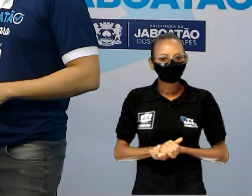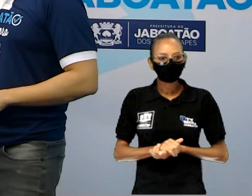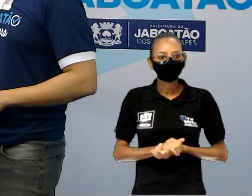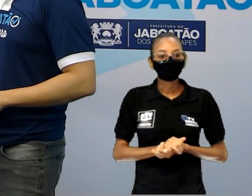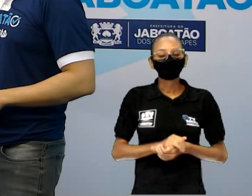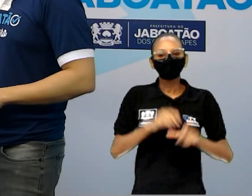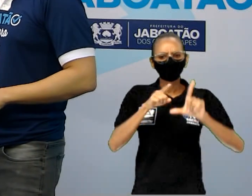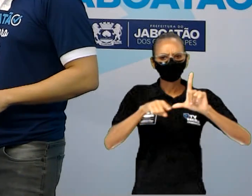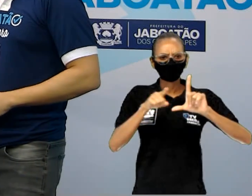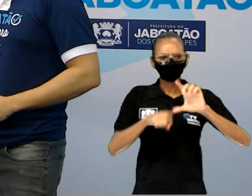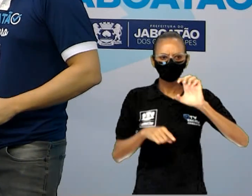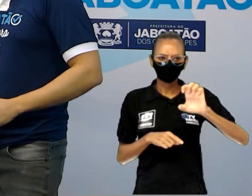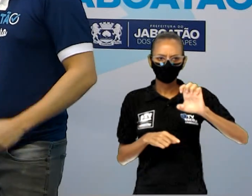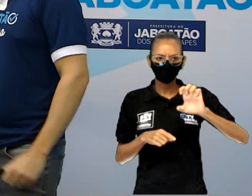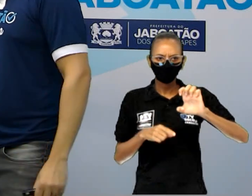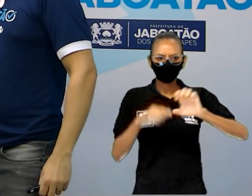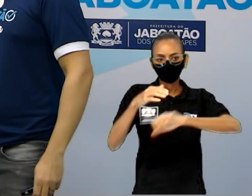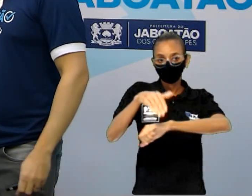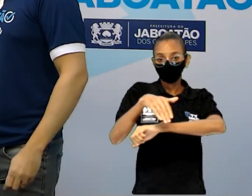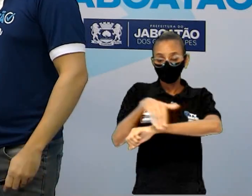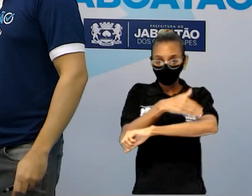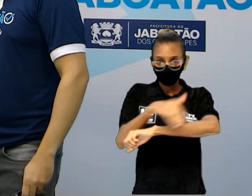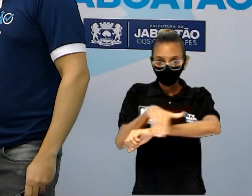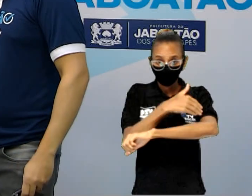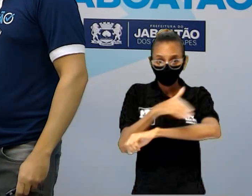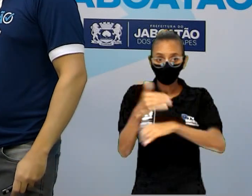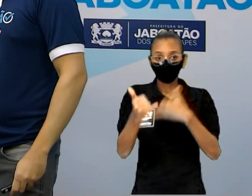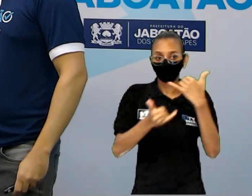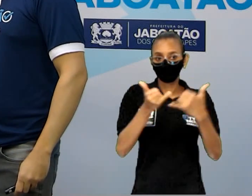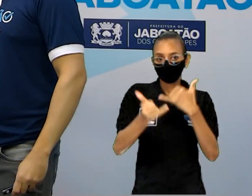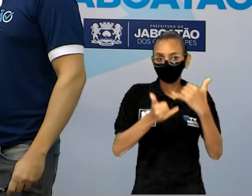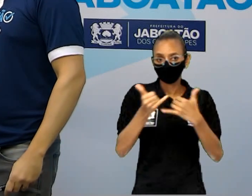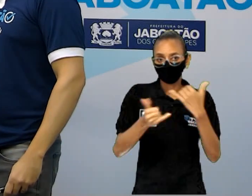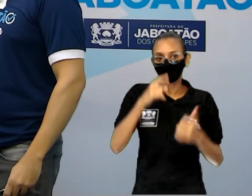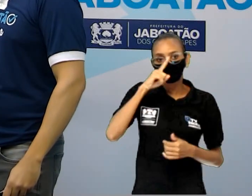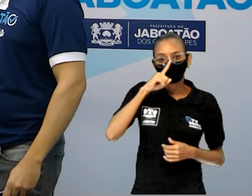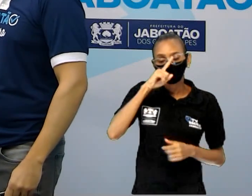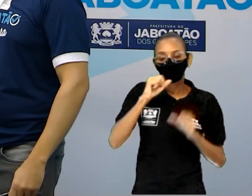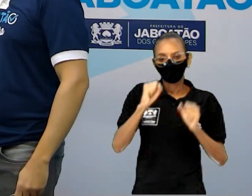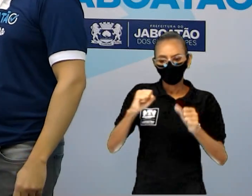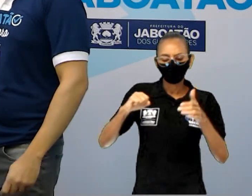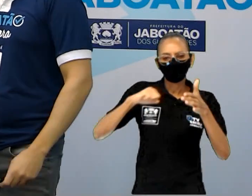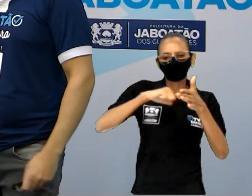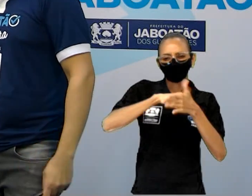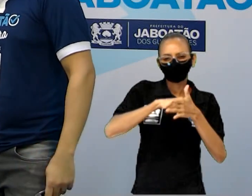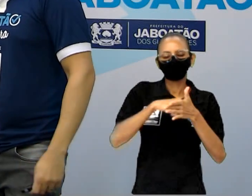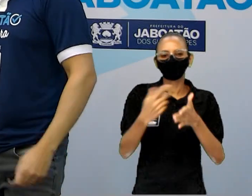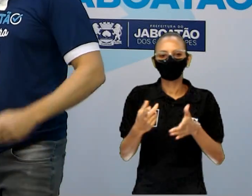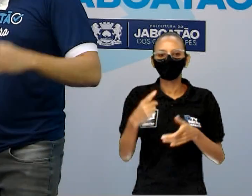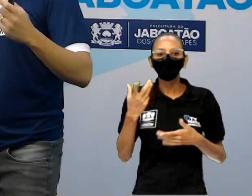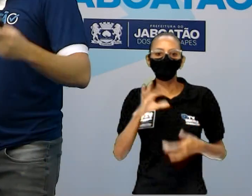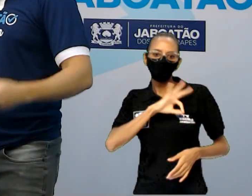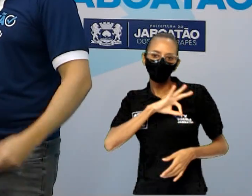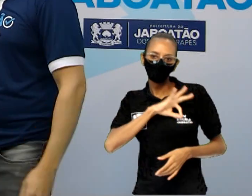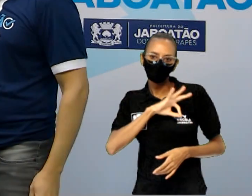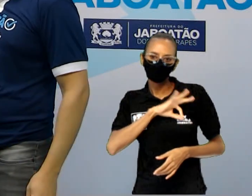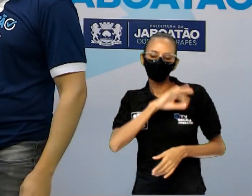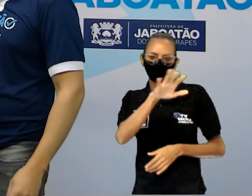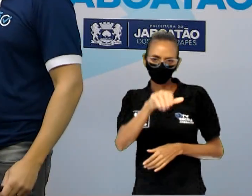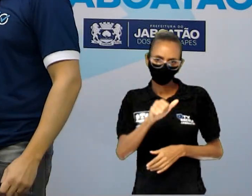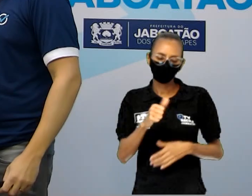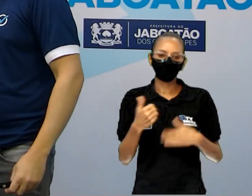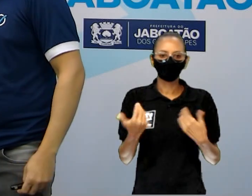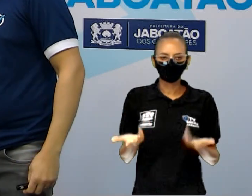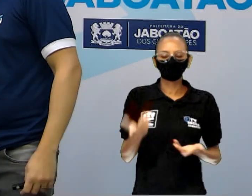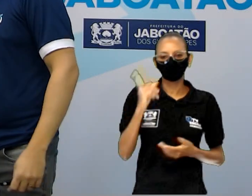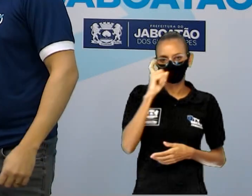isso aqui é alguma mentira? não no texto a gente vê isso aí ele diz que alguns vizinhos chamam a polícia por conta do barulho ou ainda que você pode ser